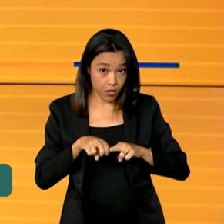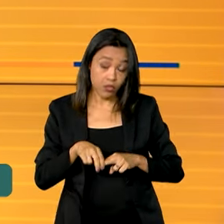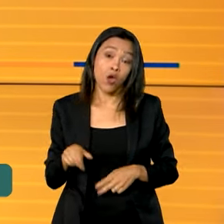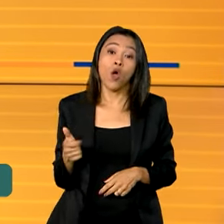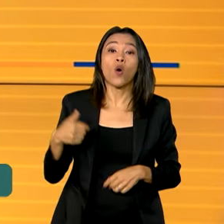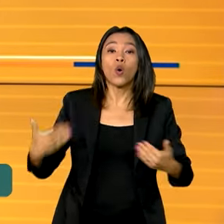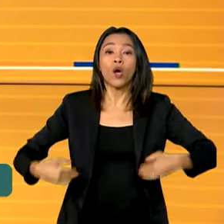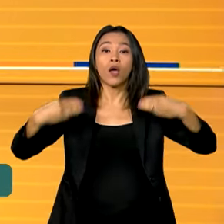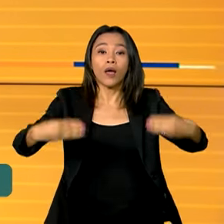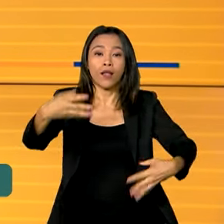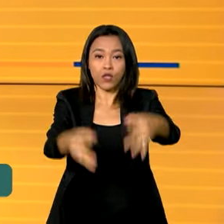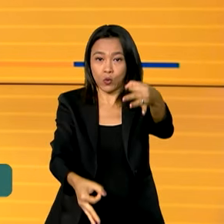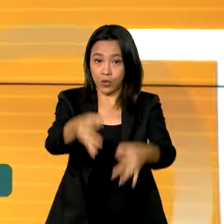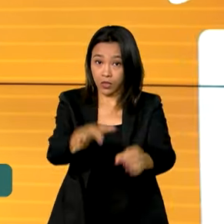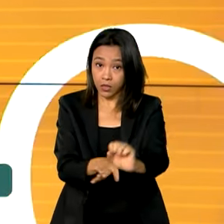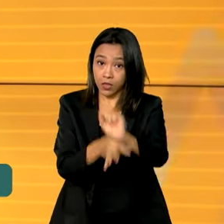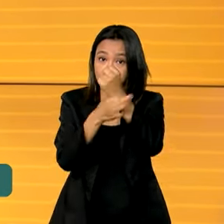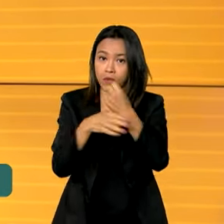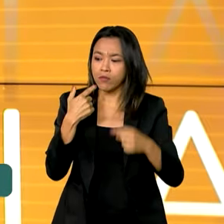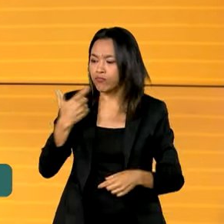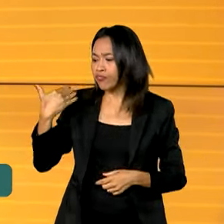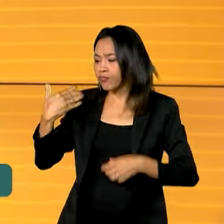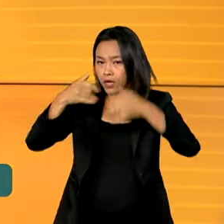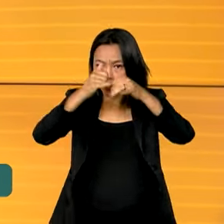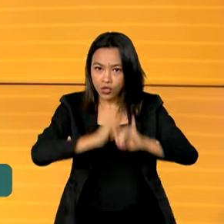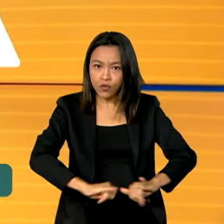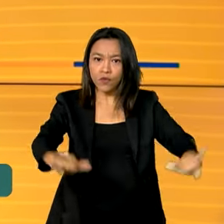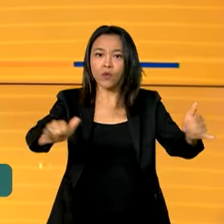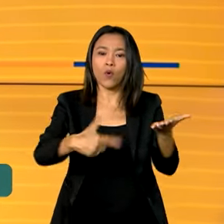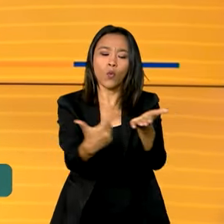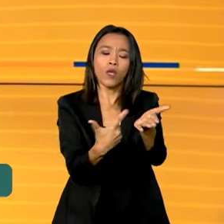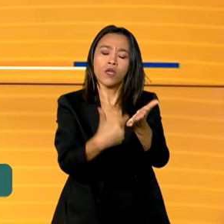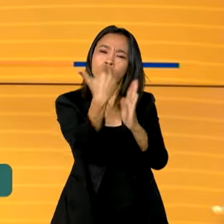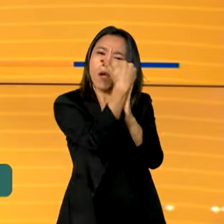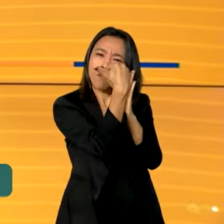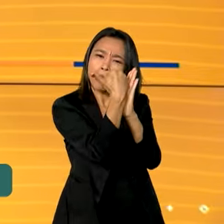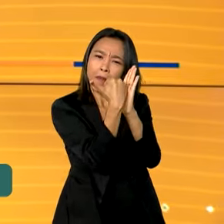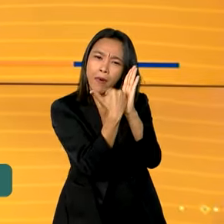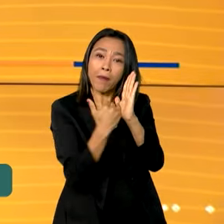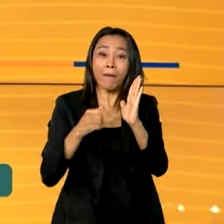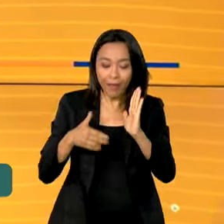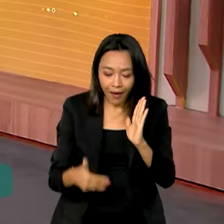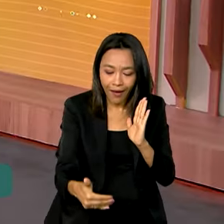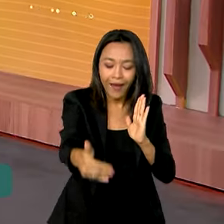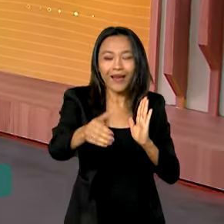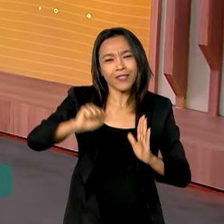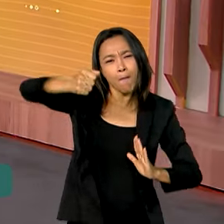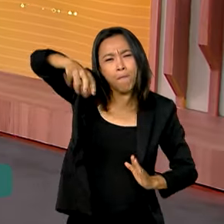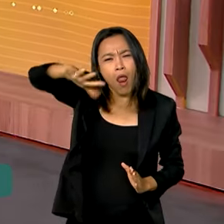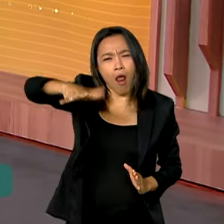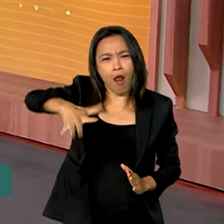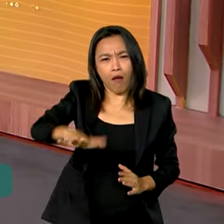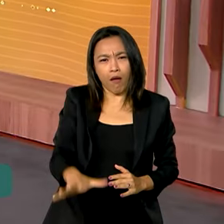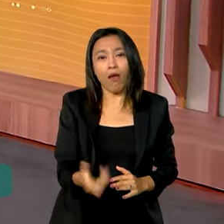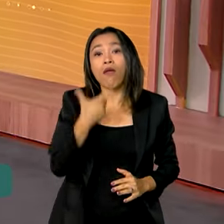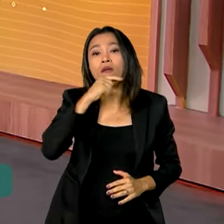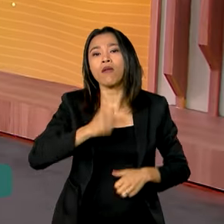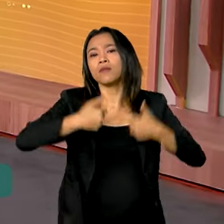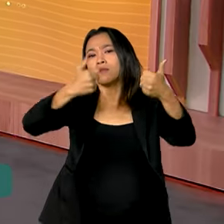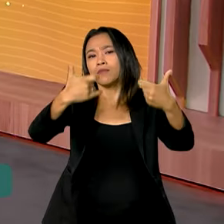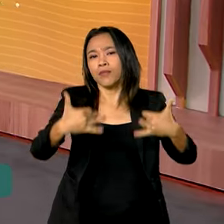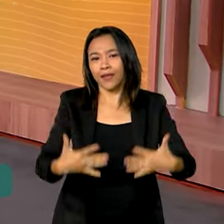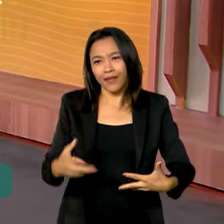Justiça e Segurança Pública acaba de lançar o Guia do Consumidor para a Black Friday. Quem nos explica melhor essa